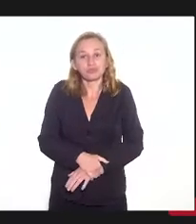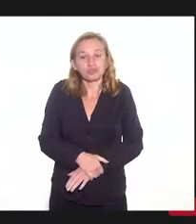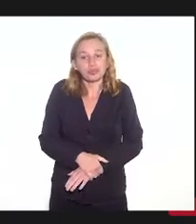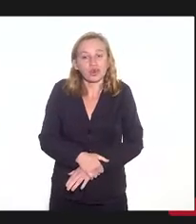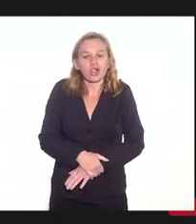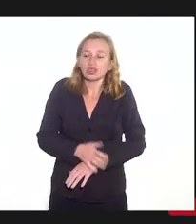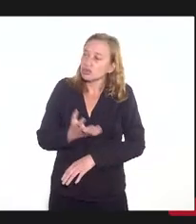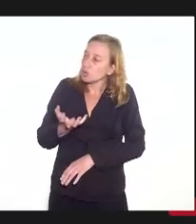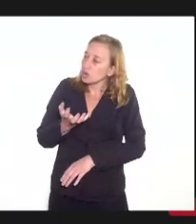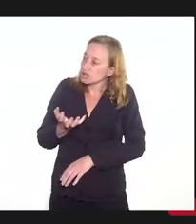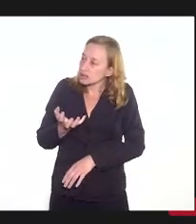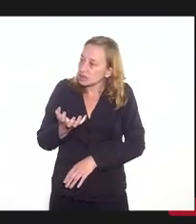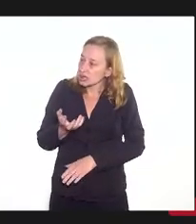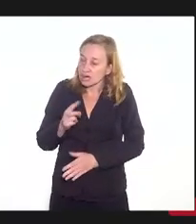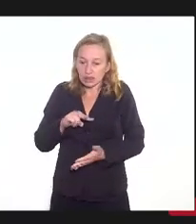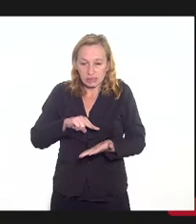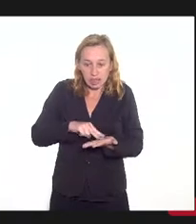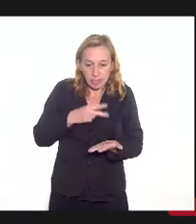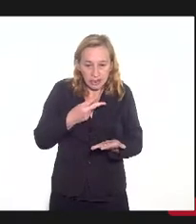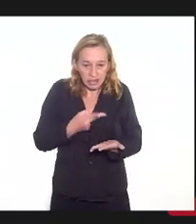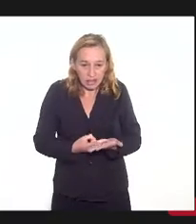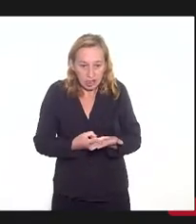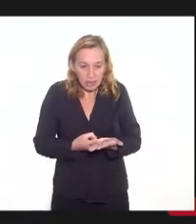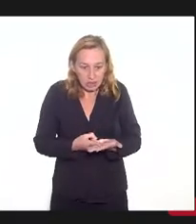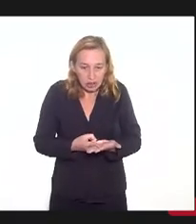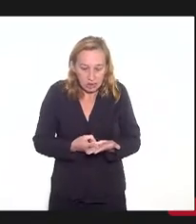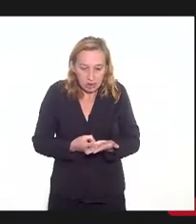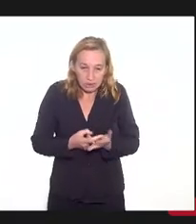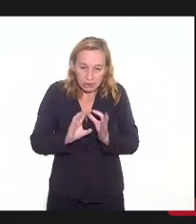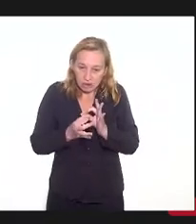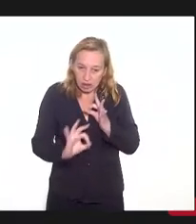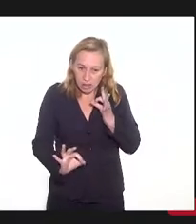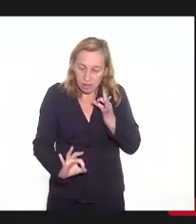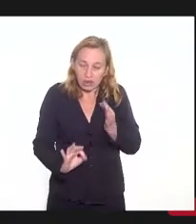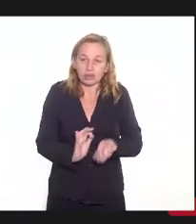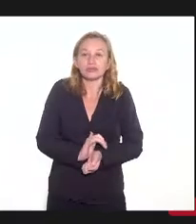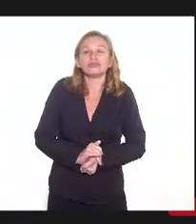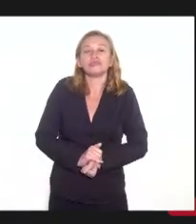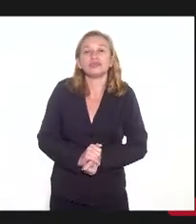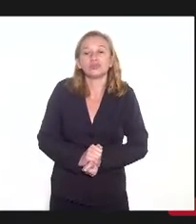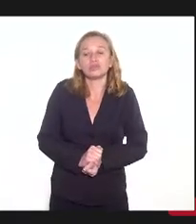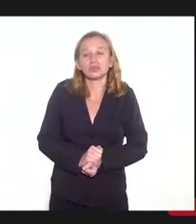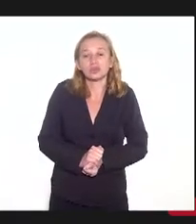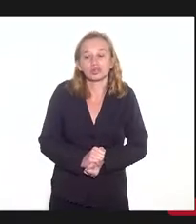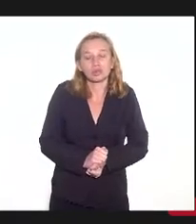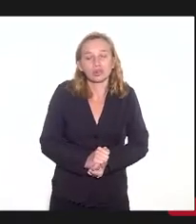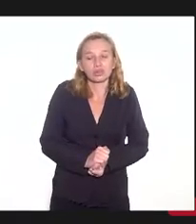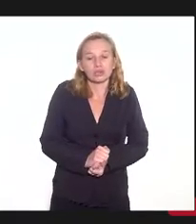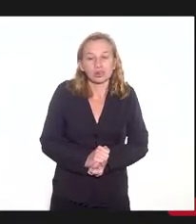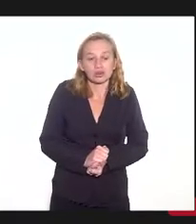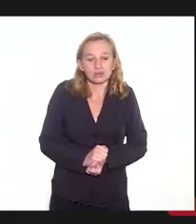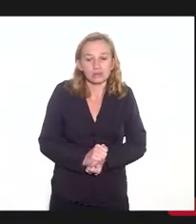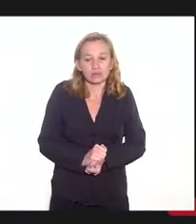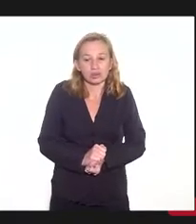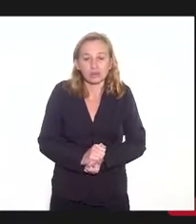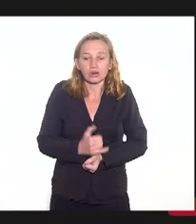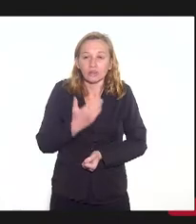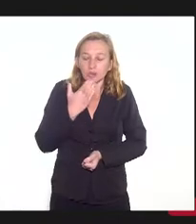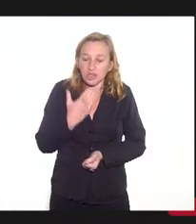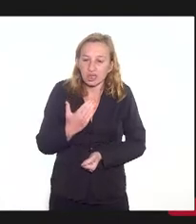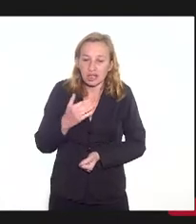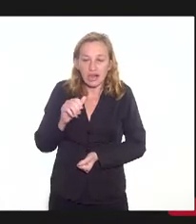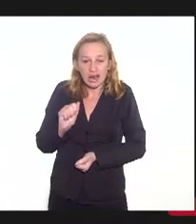aí se eu quisesse até interpretar isso de uma maneira mais longa, mais estendida, seria até o pedido de